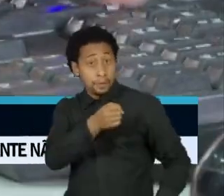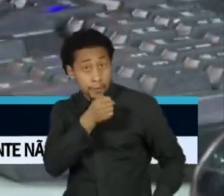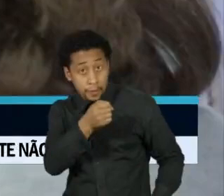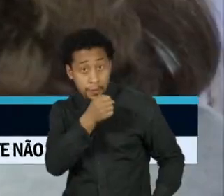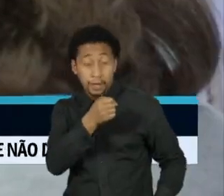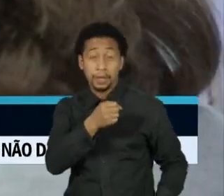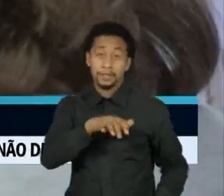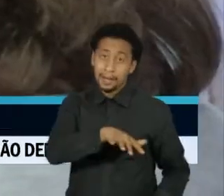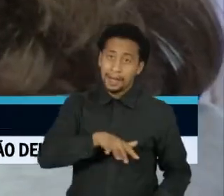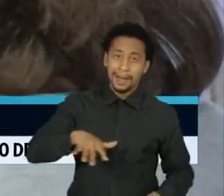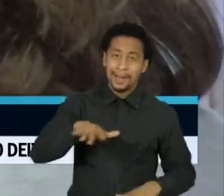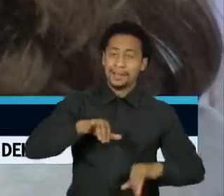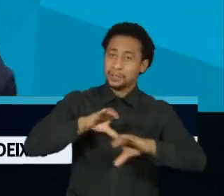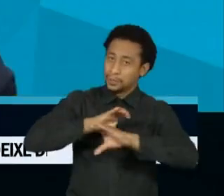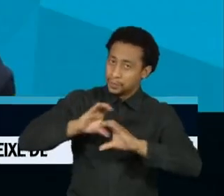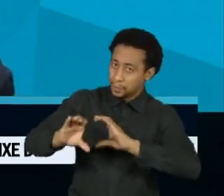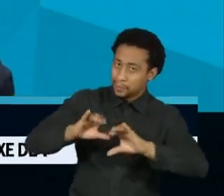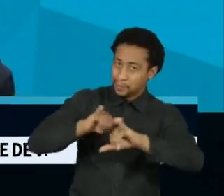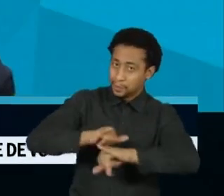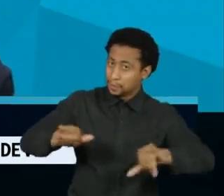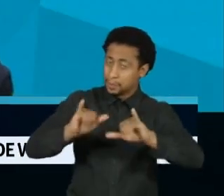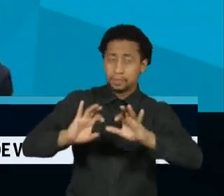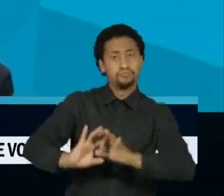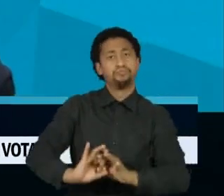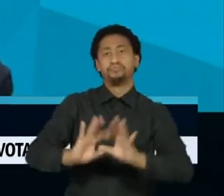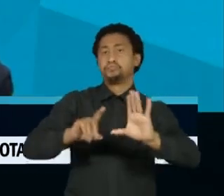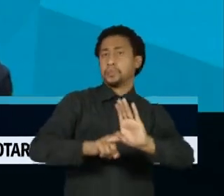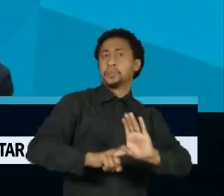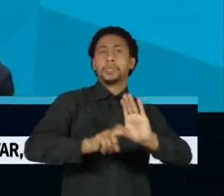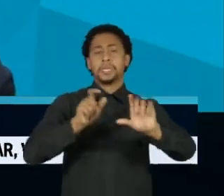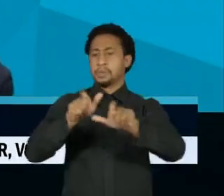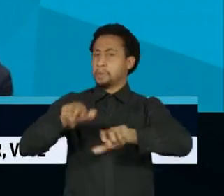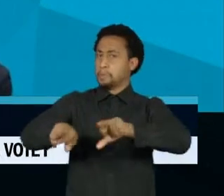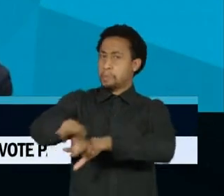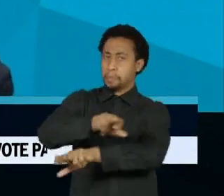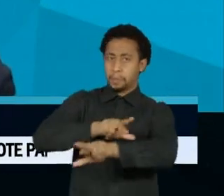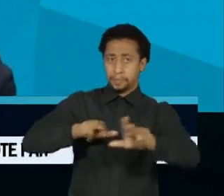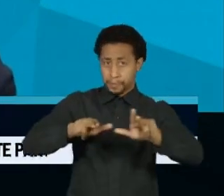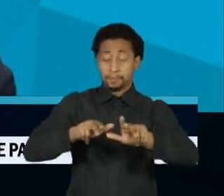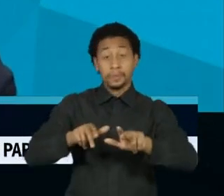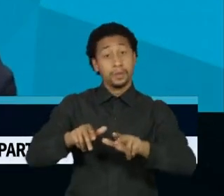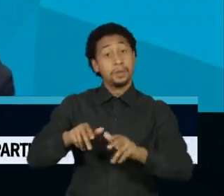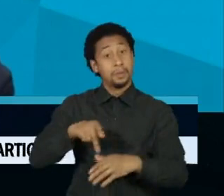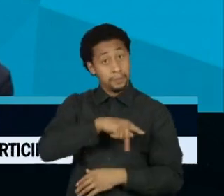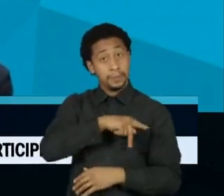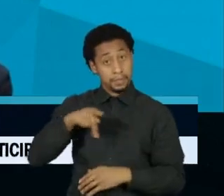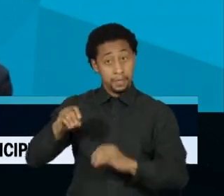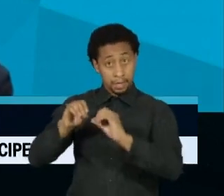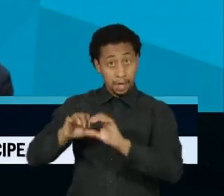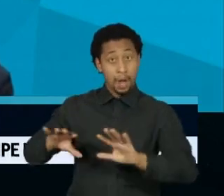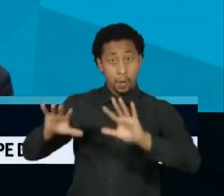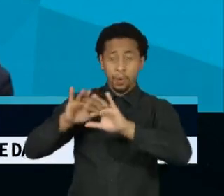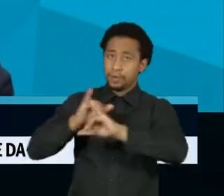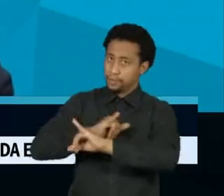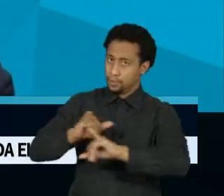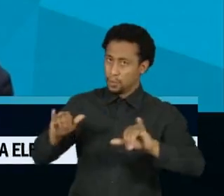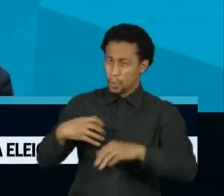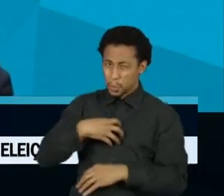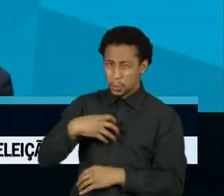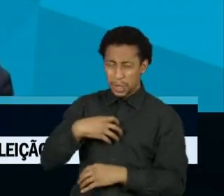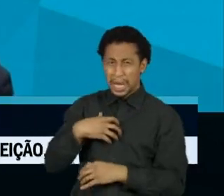independente e pluralista. Para o secretário-geral, as tentativas de silenciar os jornalistas são mais